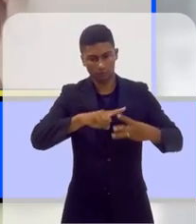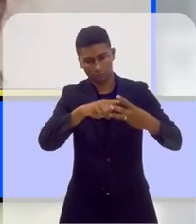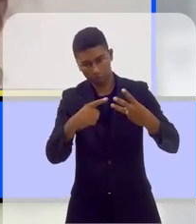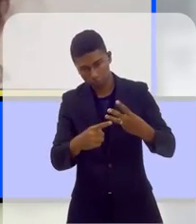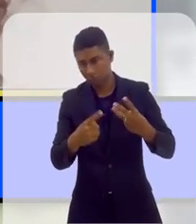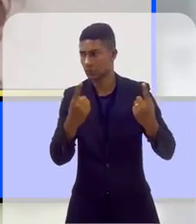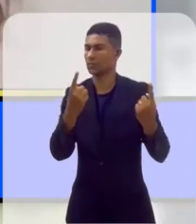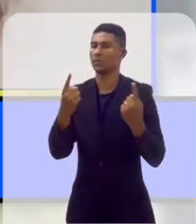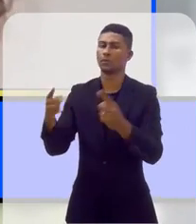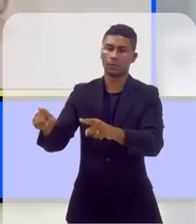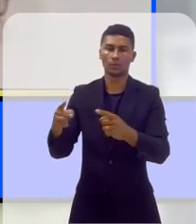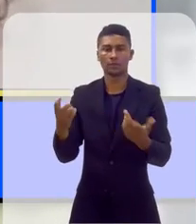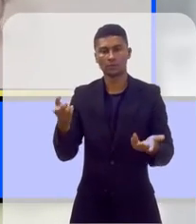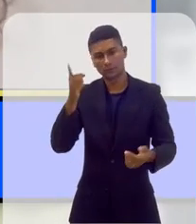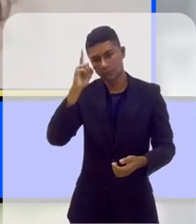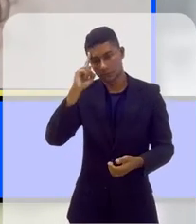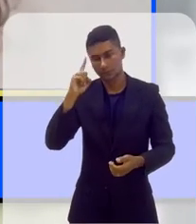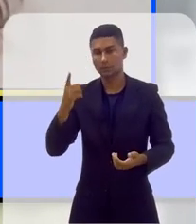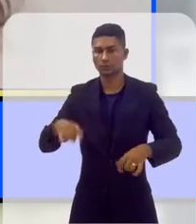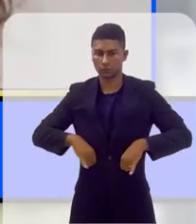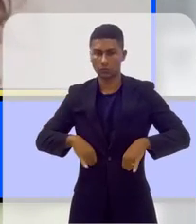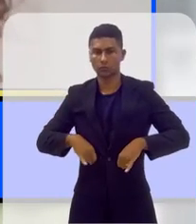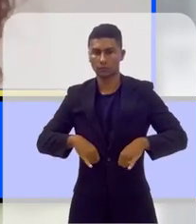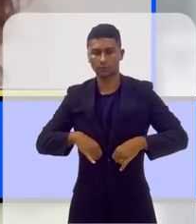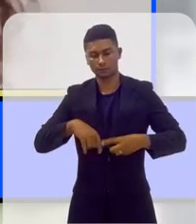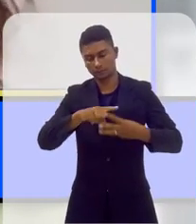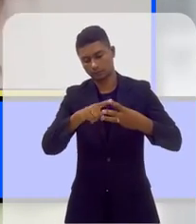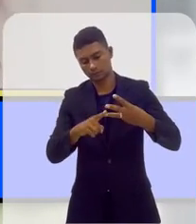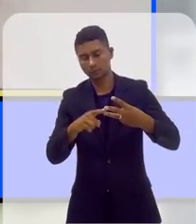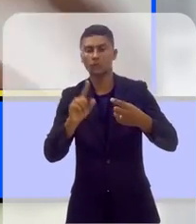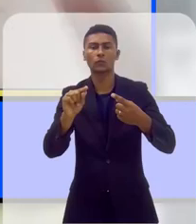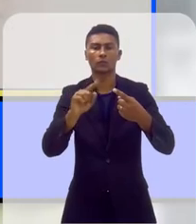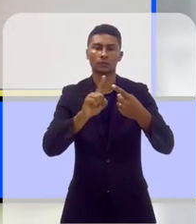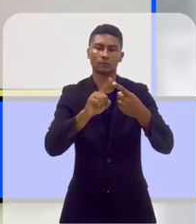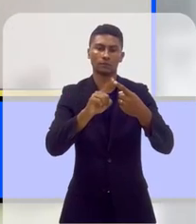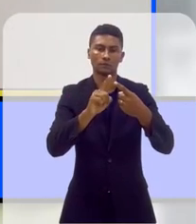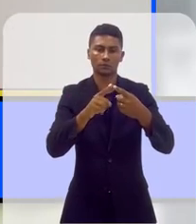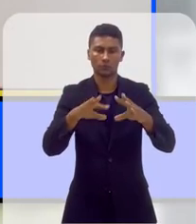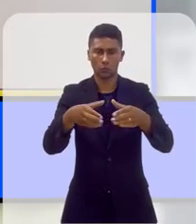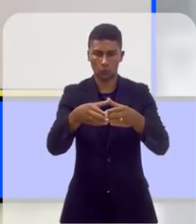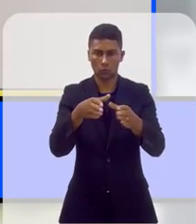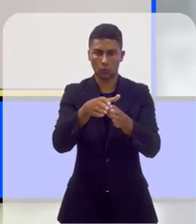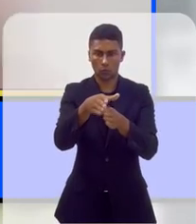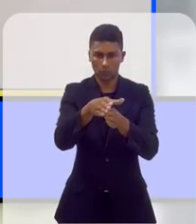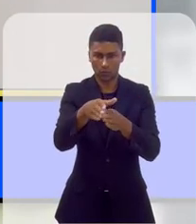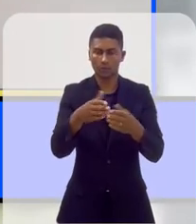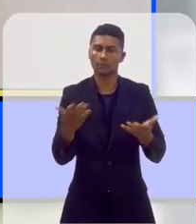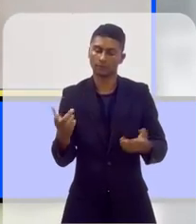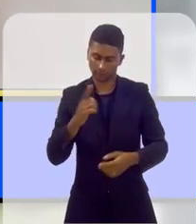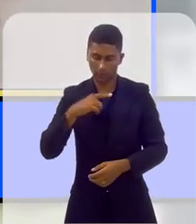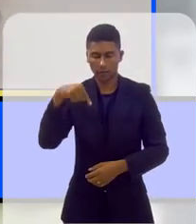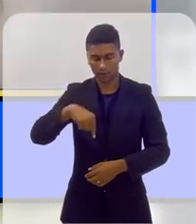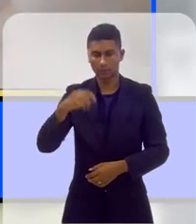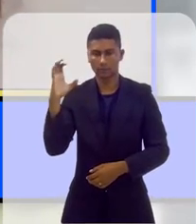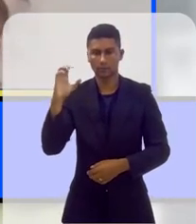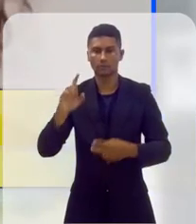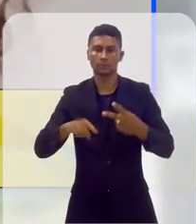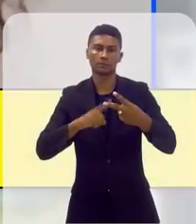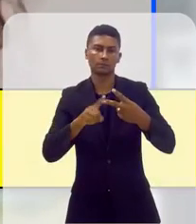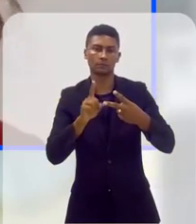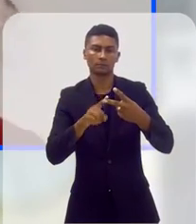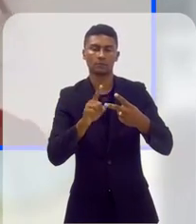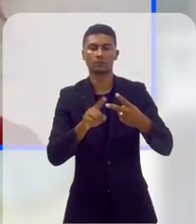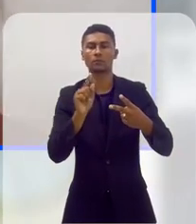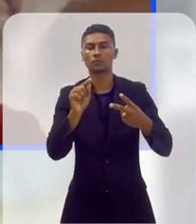de Niterói, por um órgão especificamente do Poder Executivo que pudesse ouvir e dialogar com esse conselho e transformar questões em